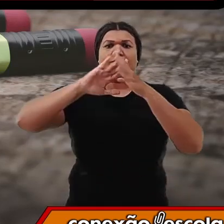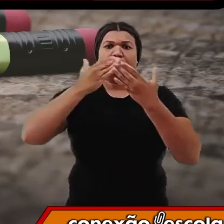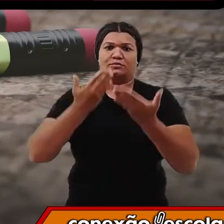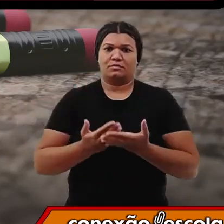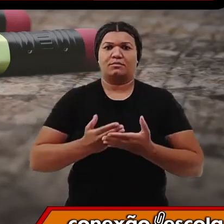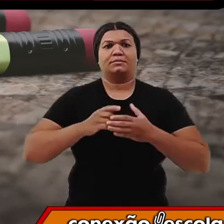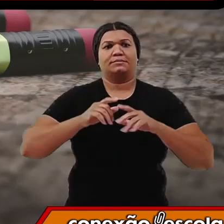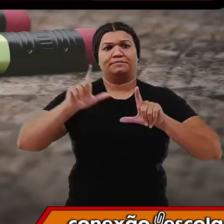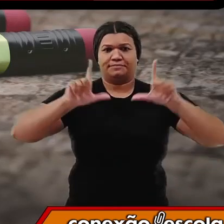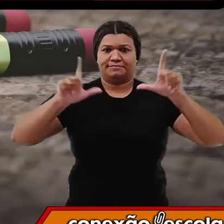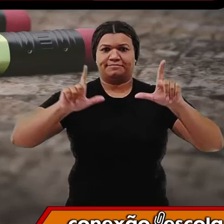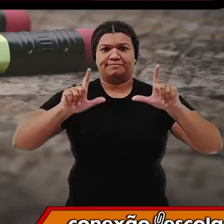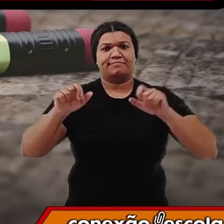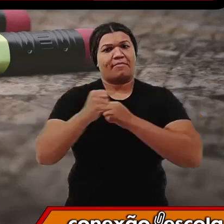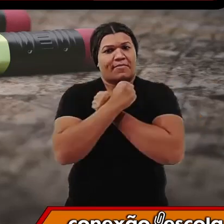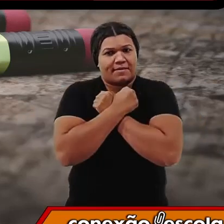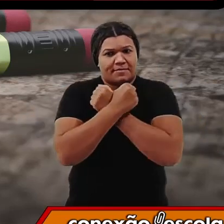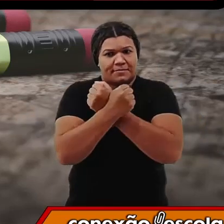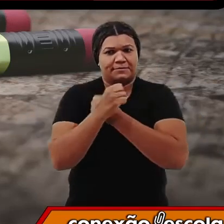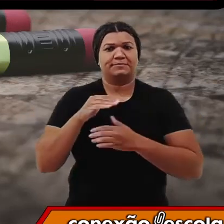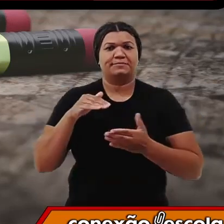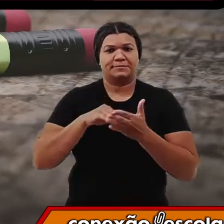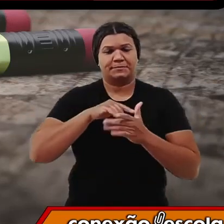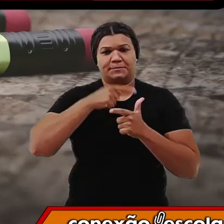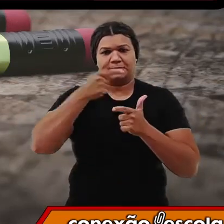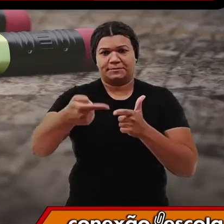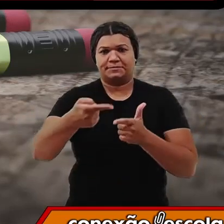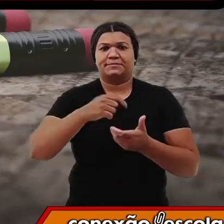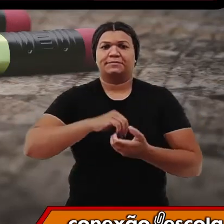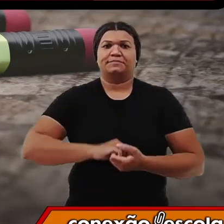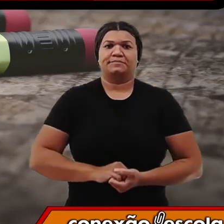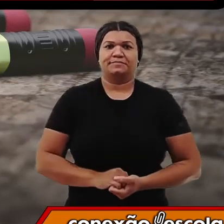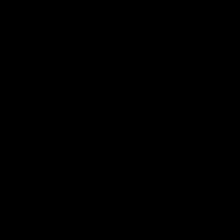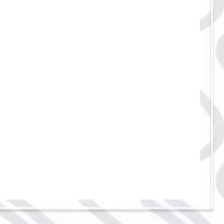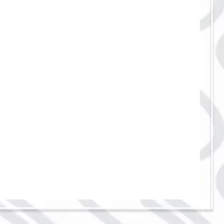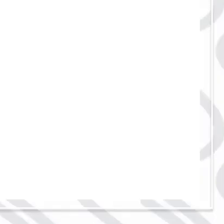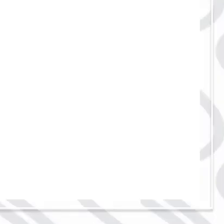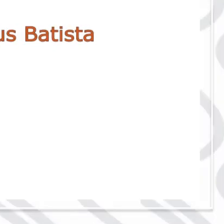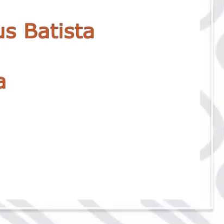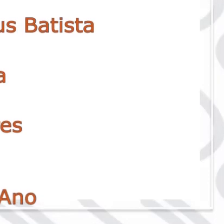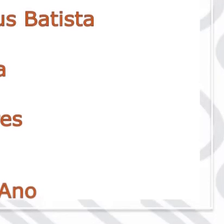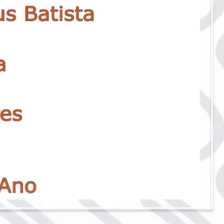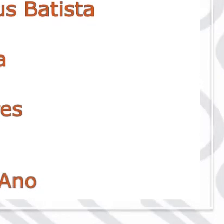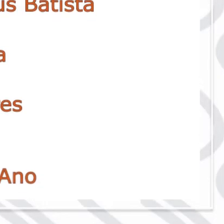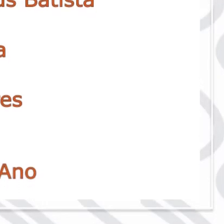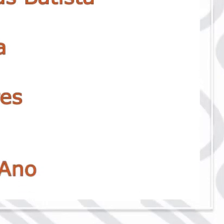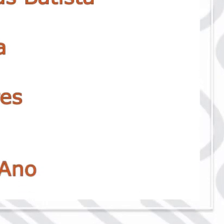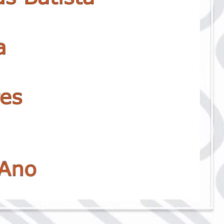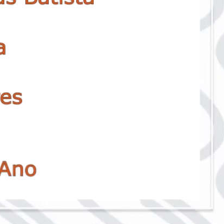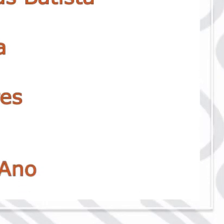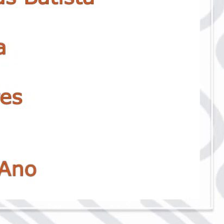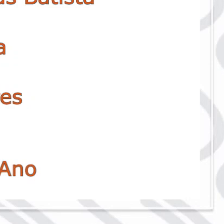Escola TV. Forte abraço e até a próxima. só E aí,